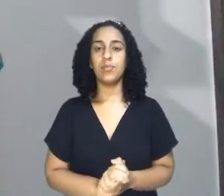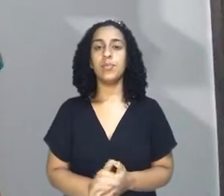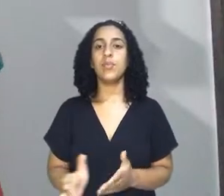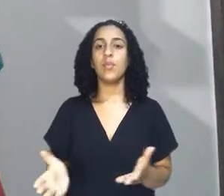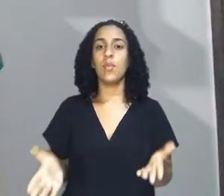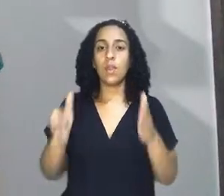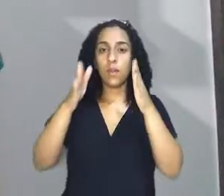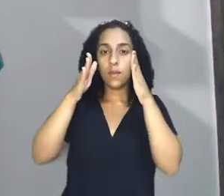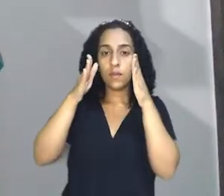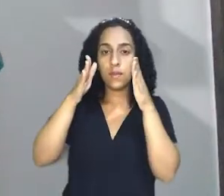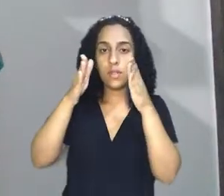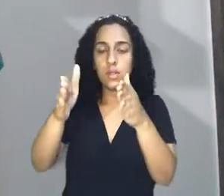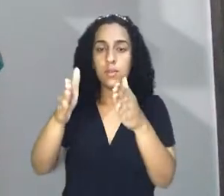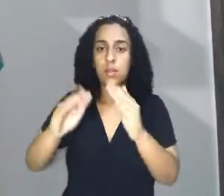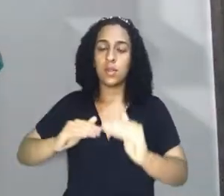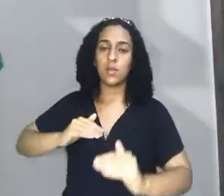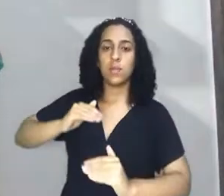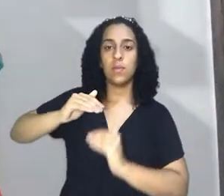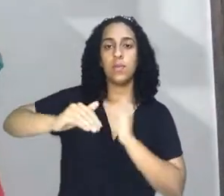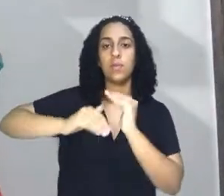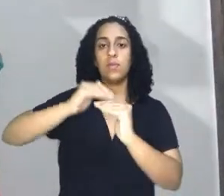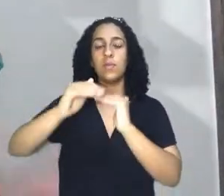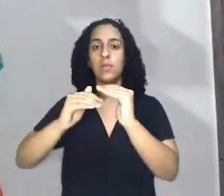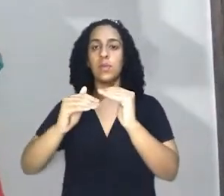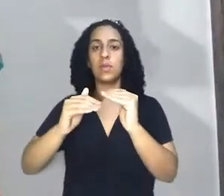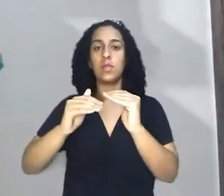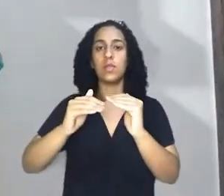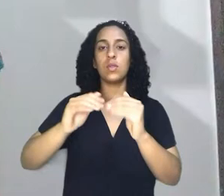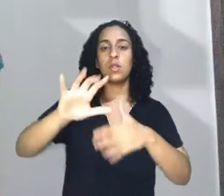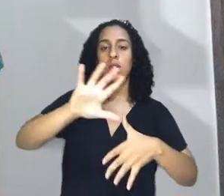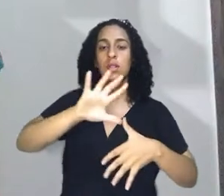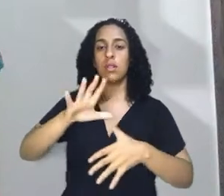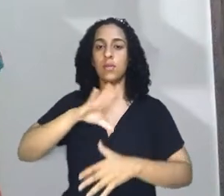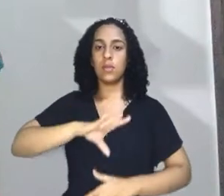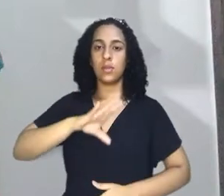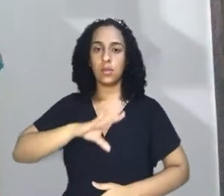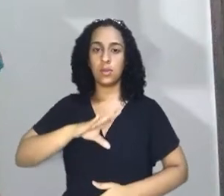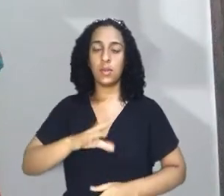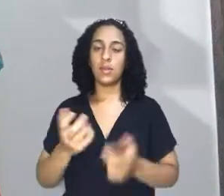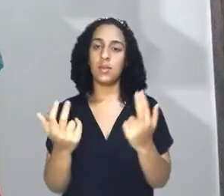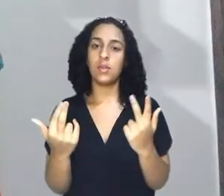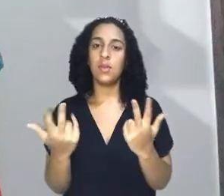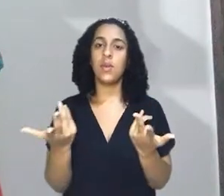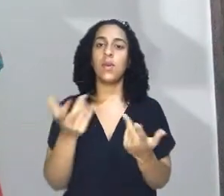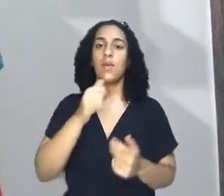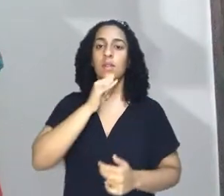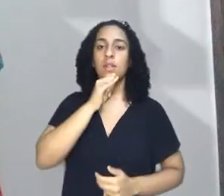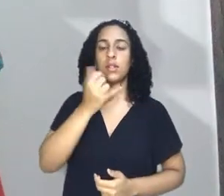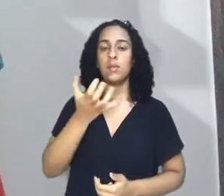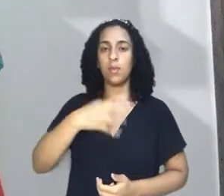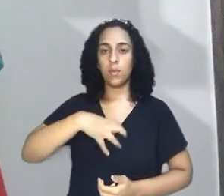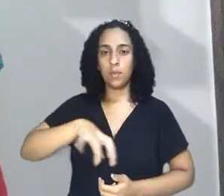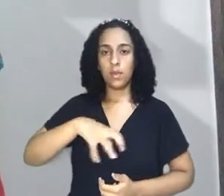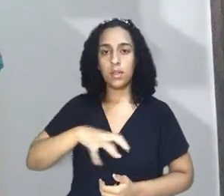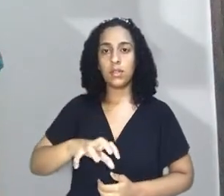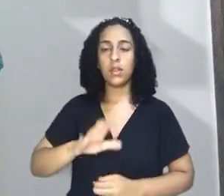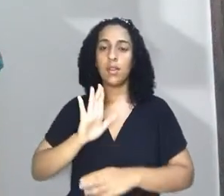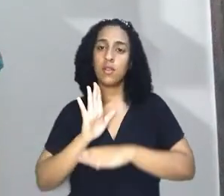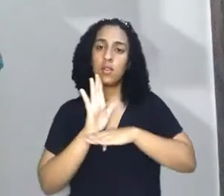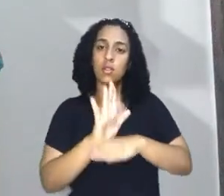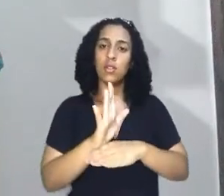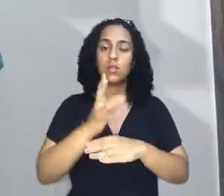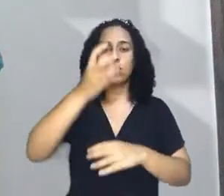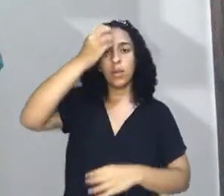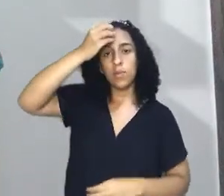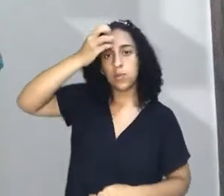Dar visibilidade aos específicos processos de luta ao redor da América Portuguesa, como no caso da Bahia, nos ajuda a compreender e